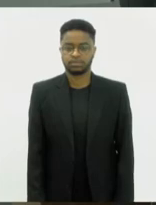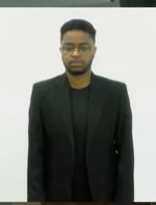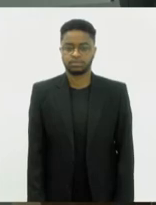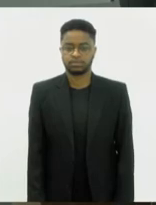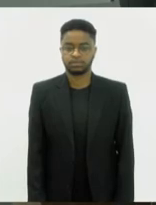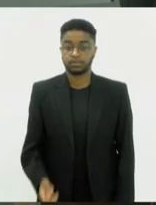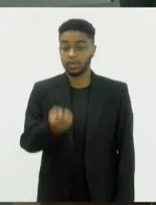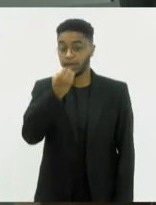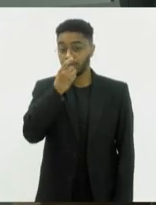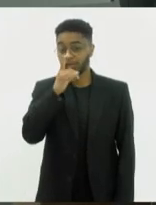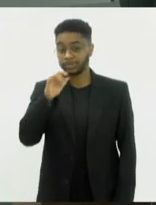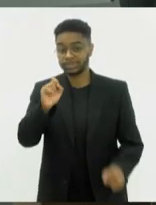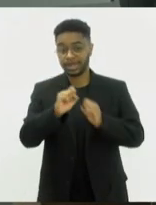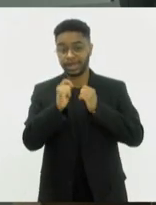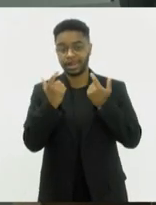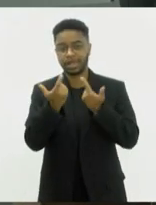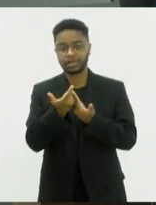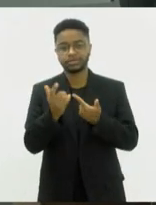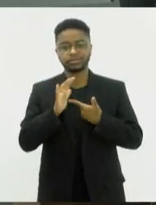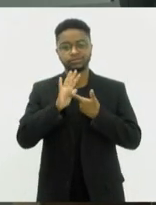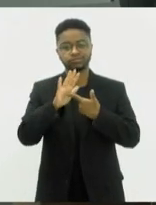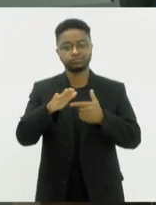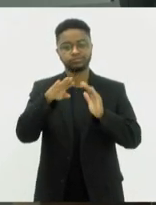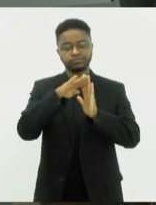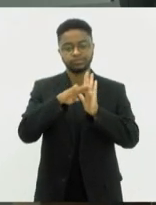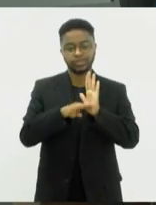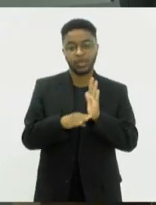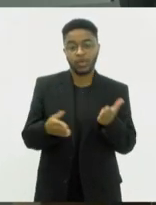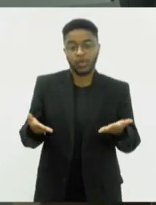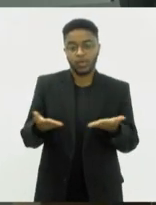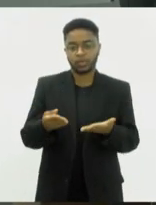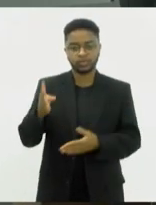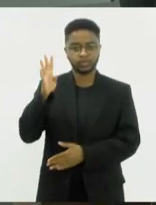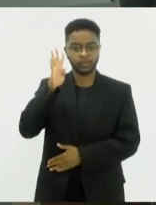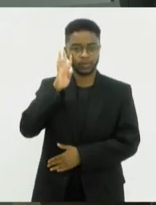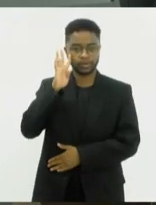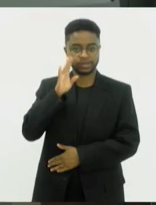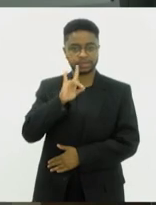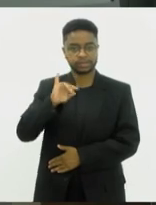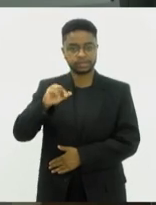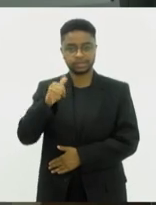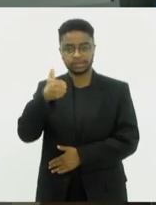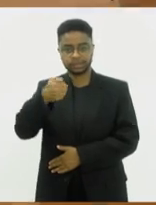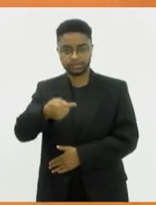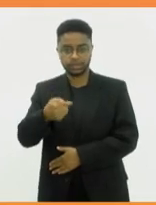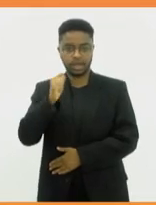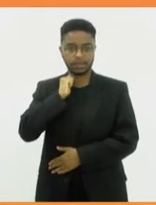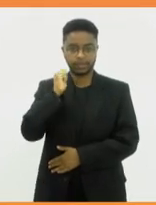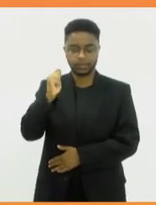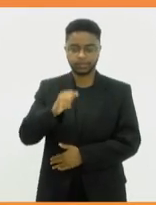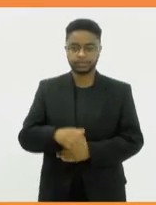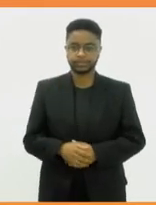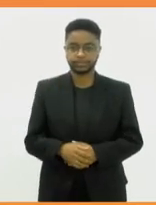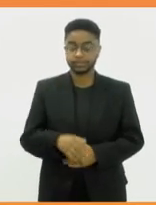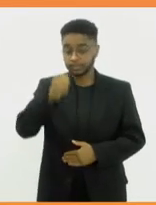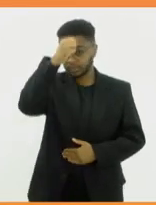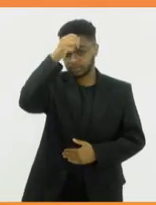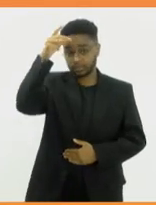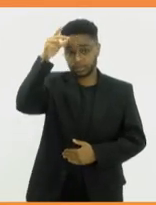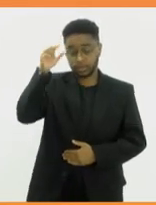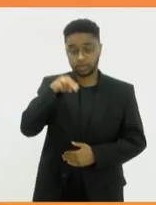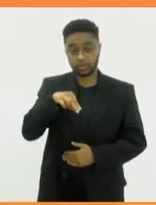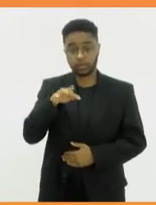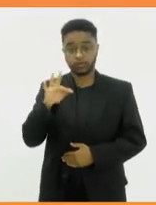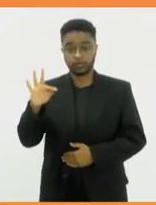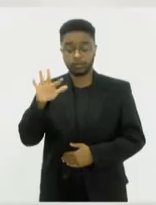O Bom Dia Lerge traz os seguintes destaques nesta quarta-feira, 17 de abril. Prefeitura de Nova Friburgo, na